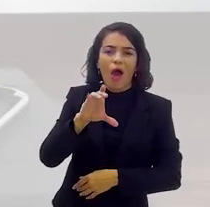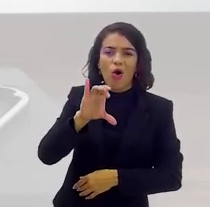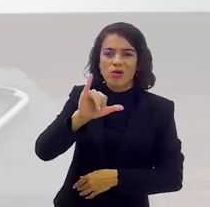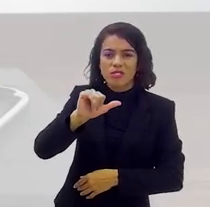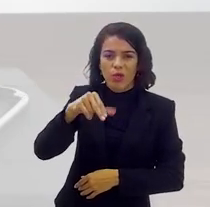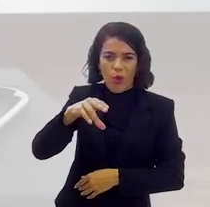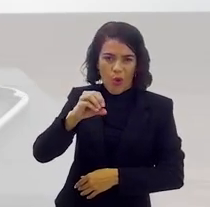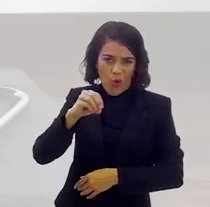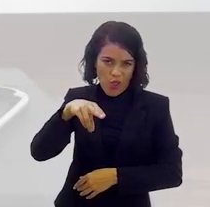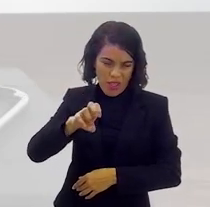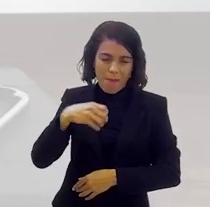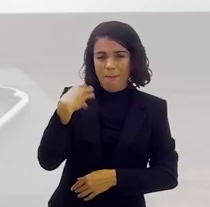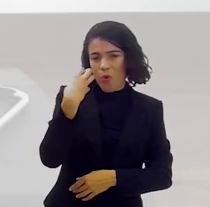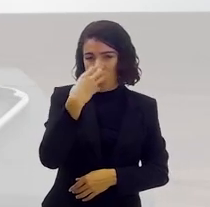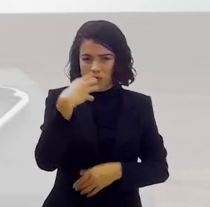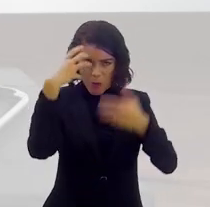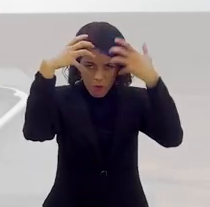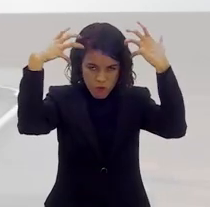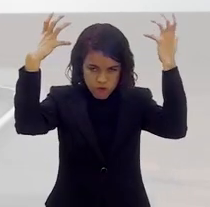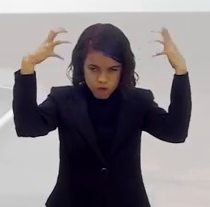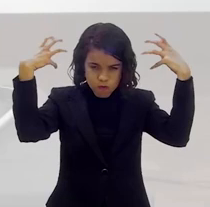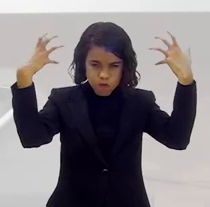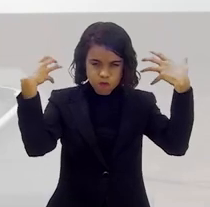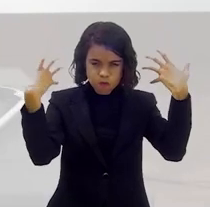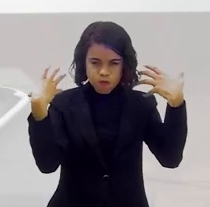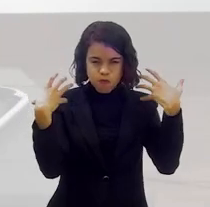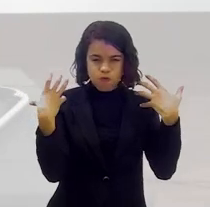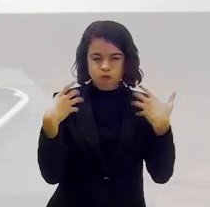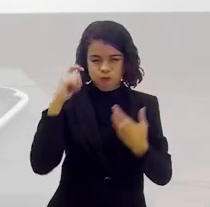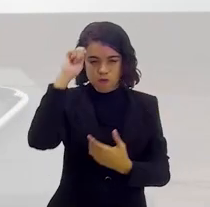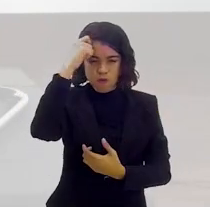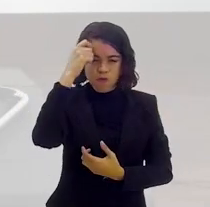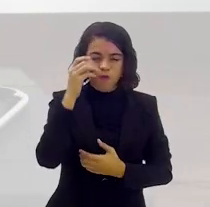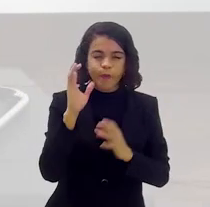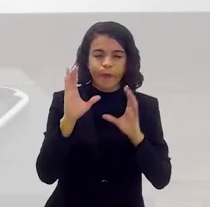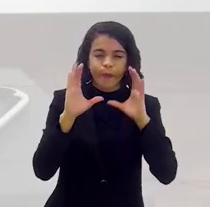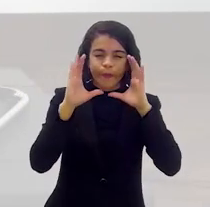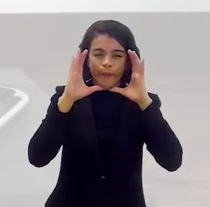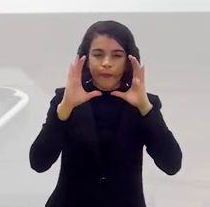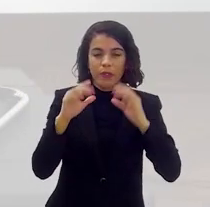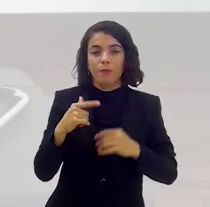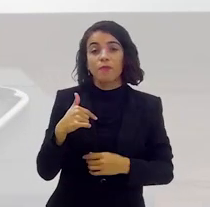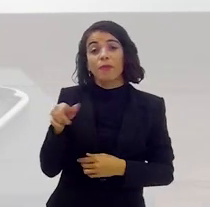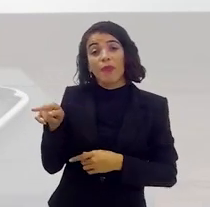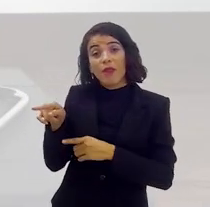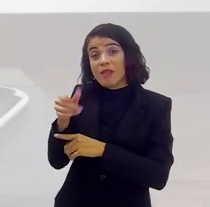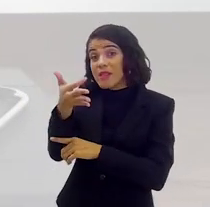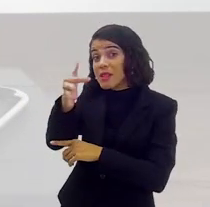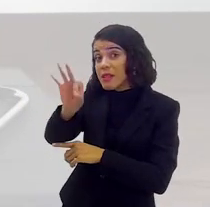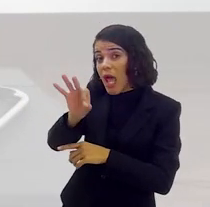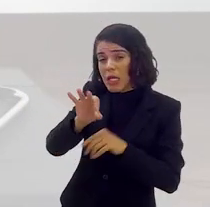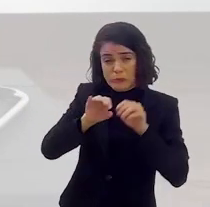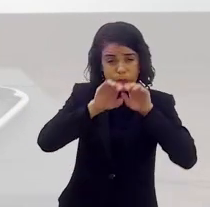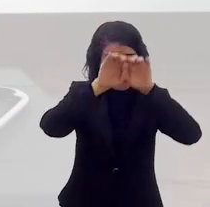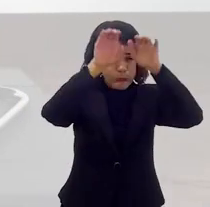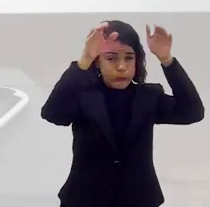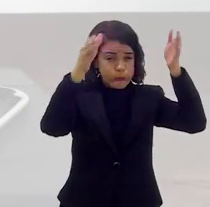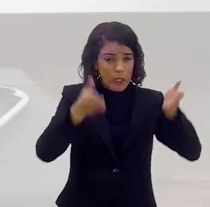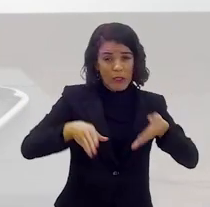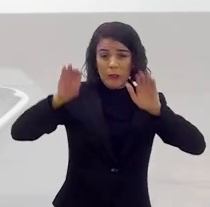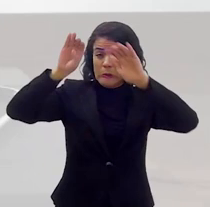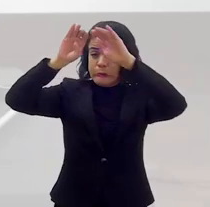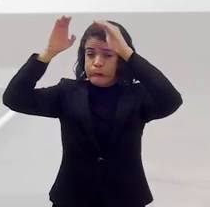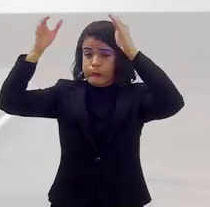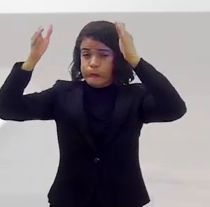Isso. Você estava lá? Eu fui lá. Ah, então pronto. É eu que estou sem memória. Você está sem memória. Aí, foram dez palcos.